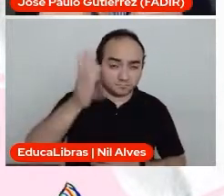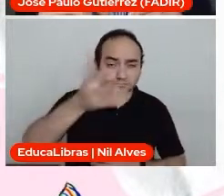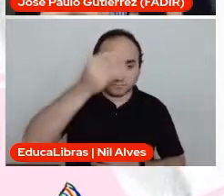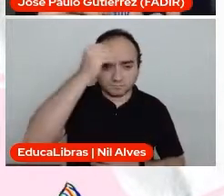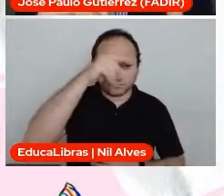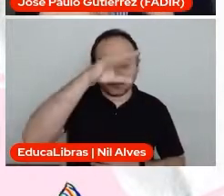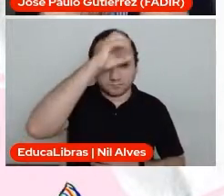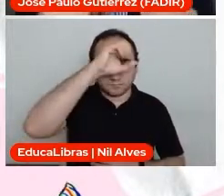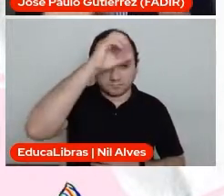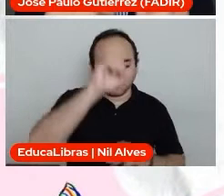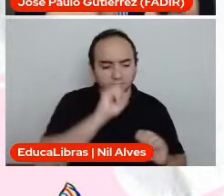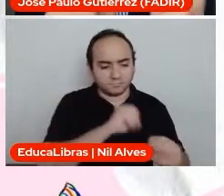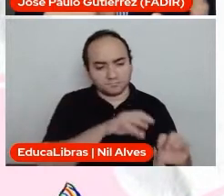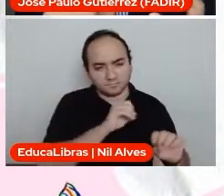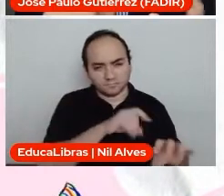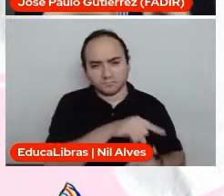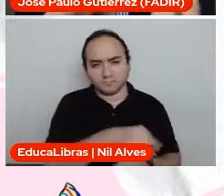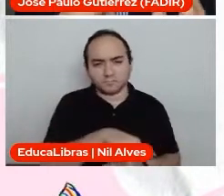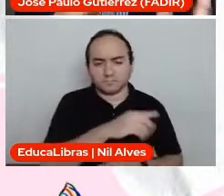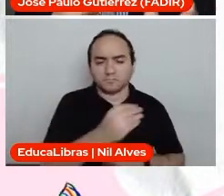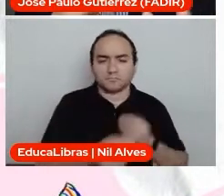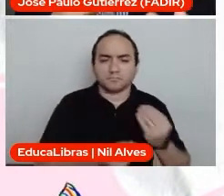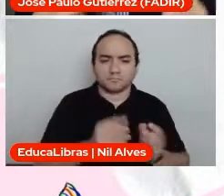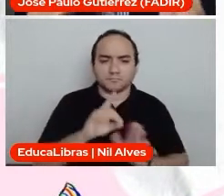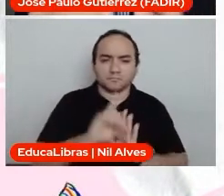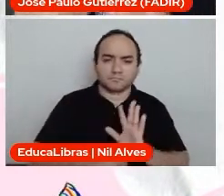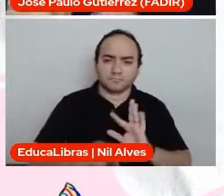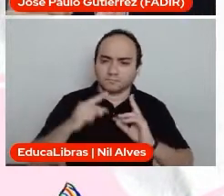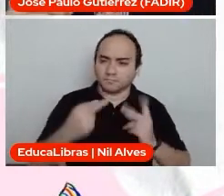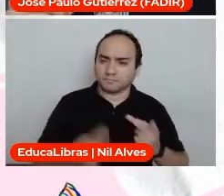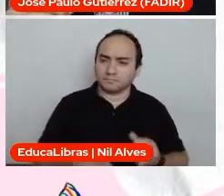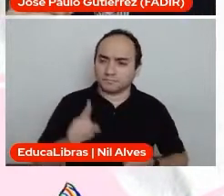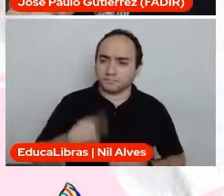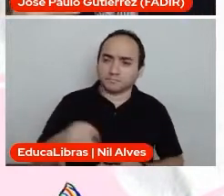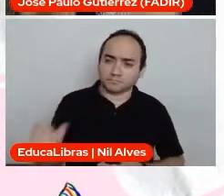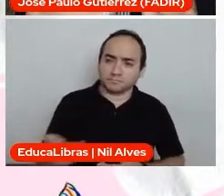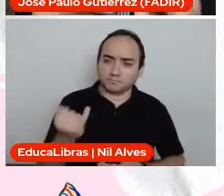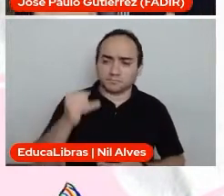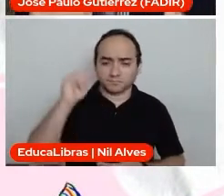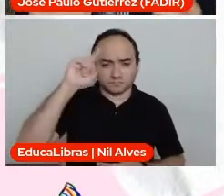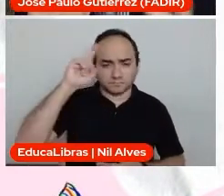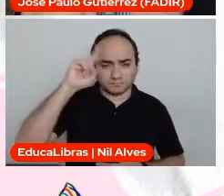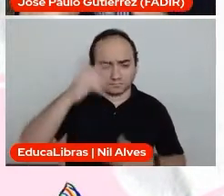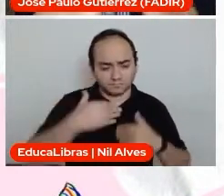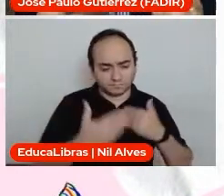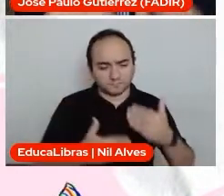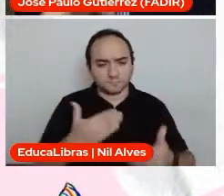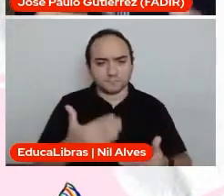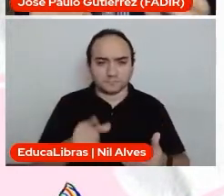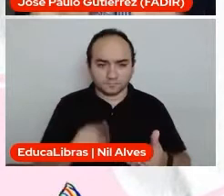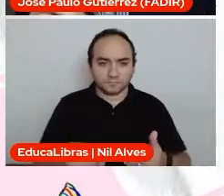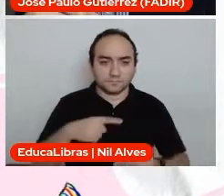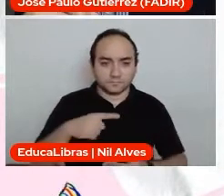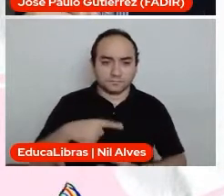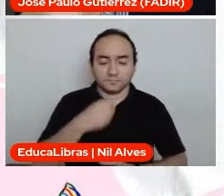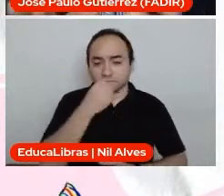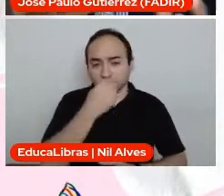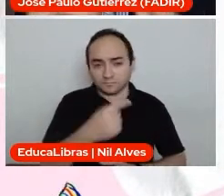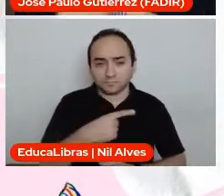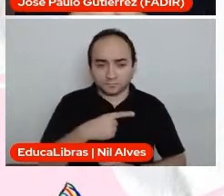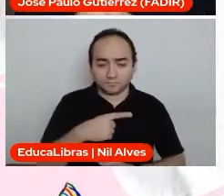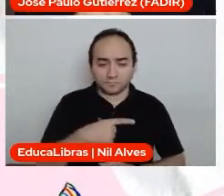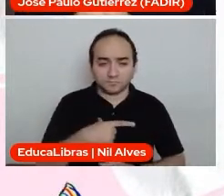conscientização de como esses direitos são importantes para o dia a dia, para a vida da pessoa, do aluno, do professor,